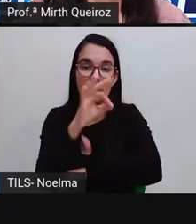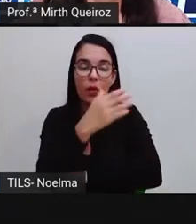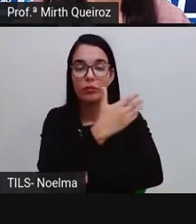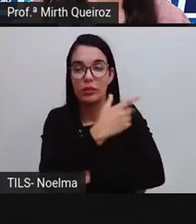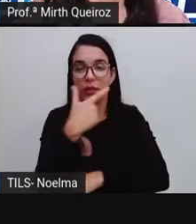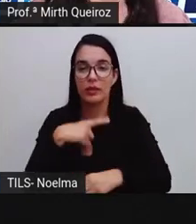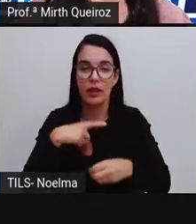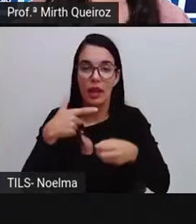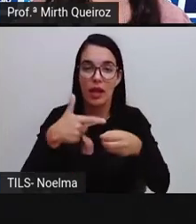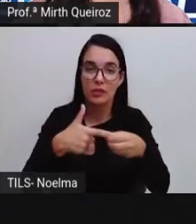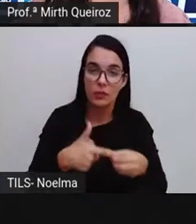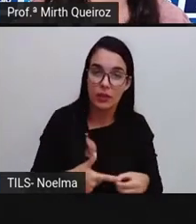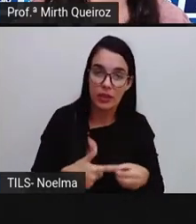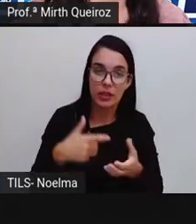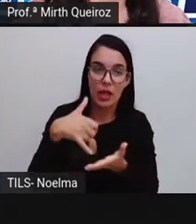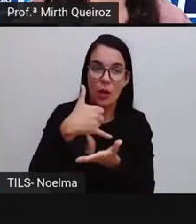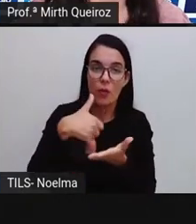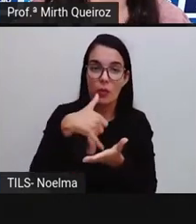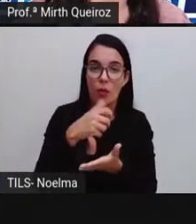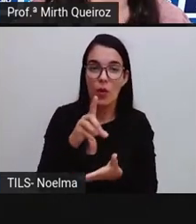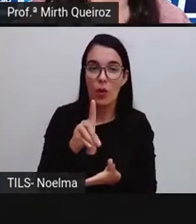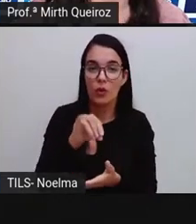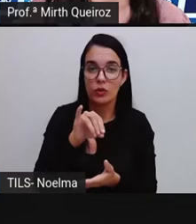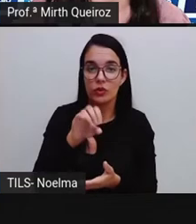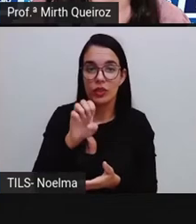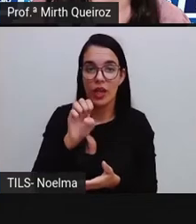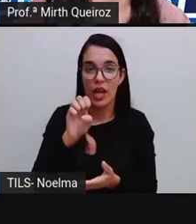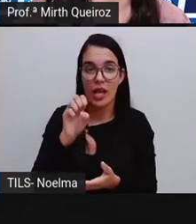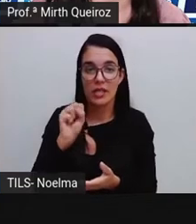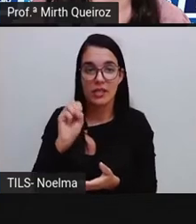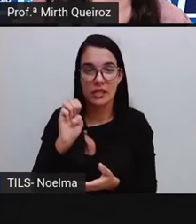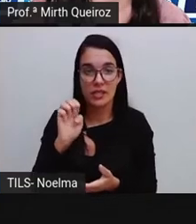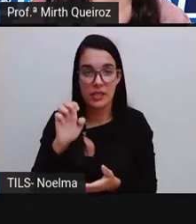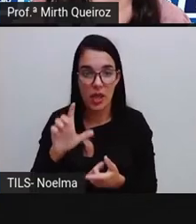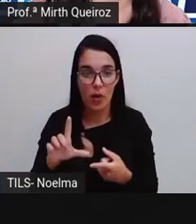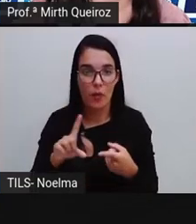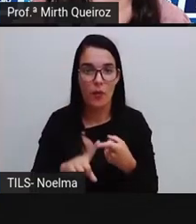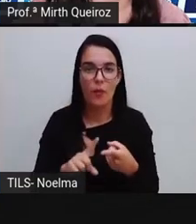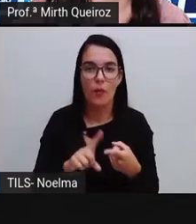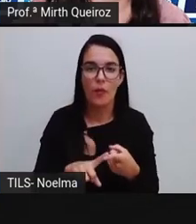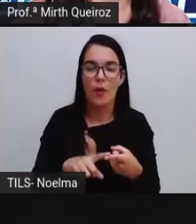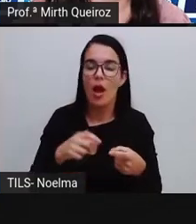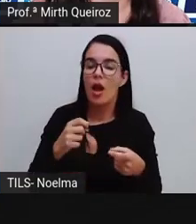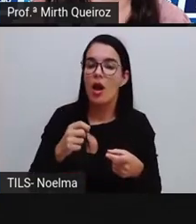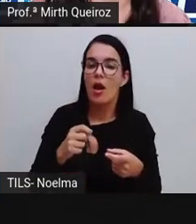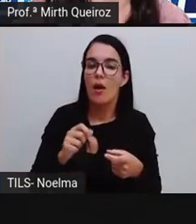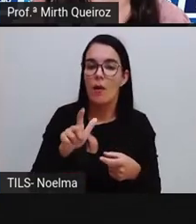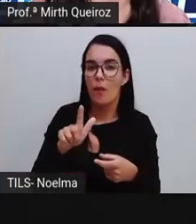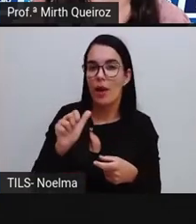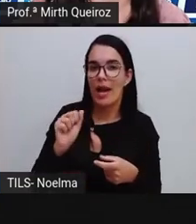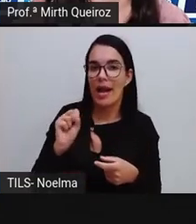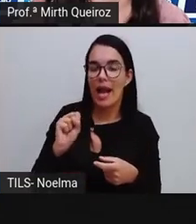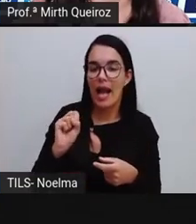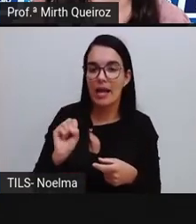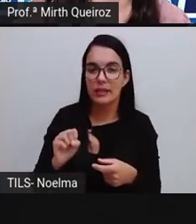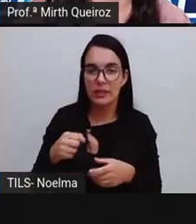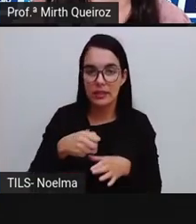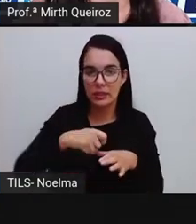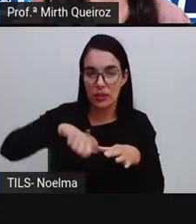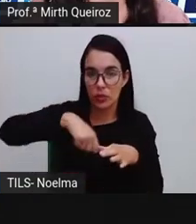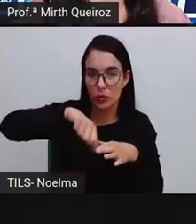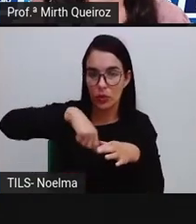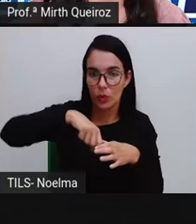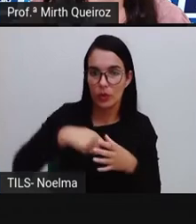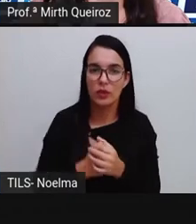diesel, o gás liquefeito de petróleo, né? Que é aquele gás de cozinha. O que mais nós temos aqui?